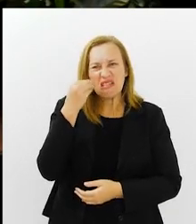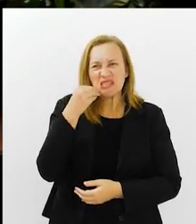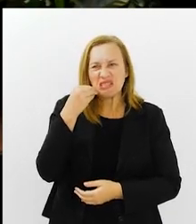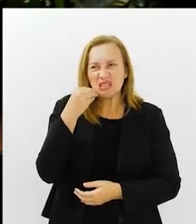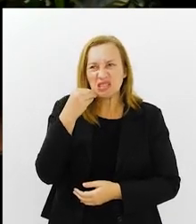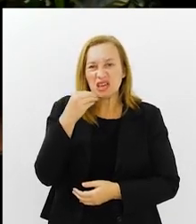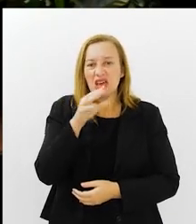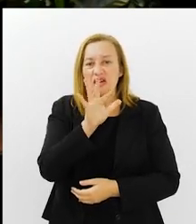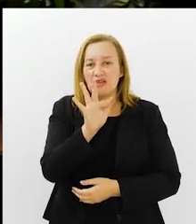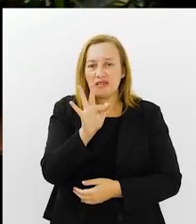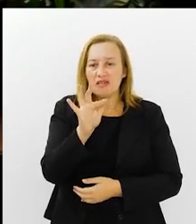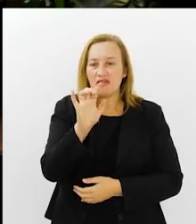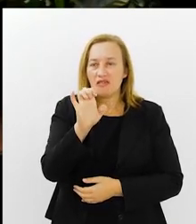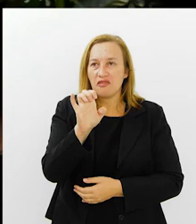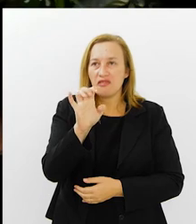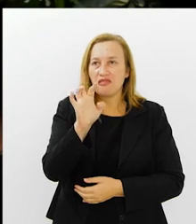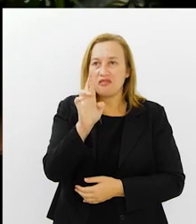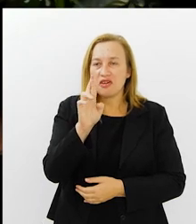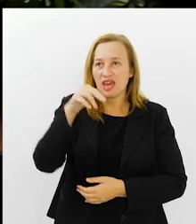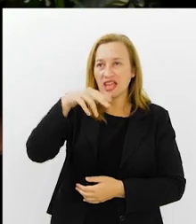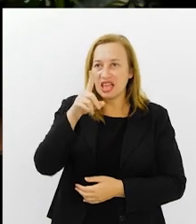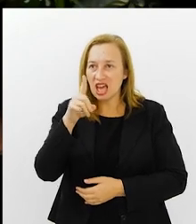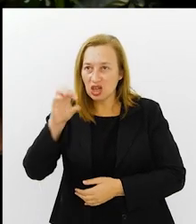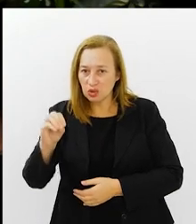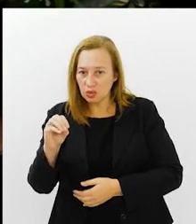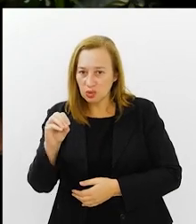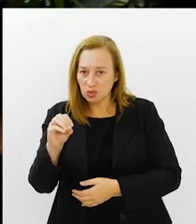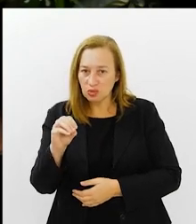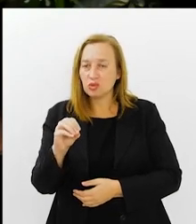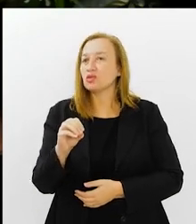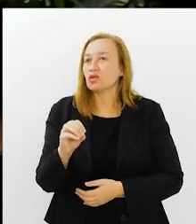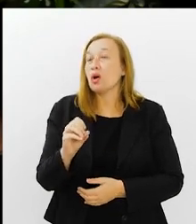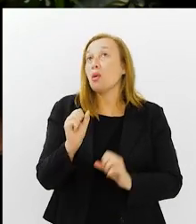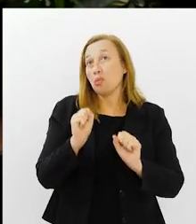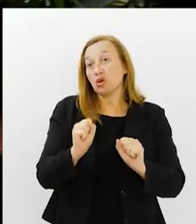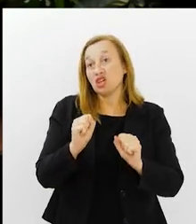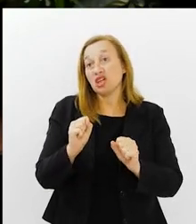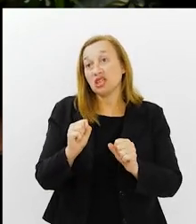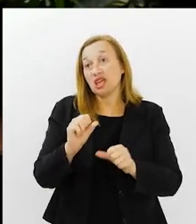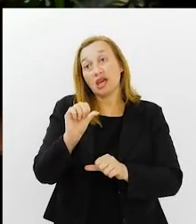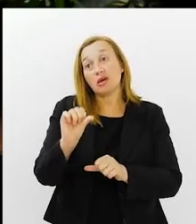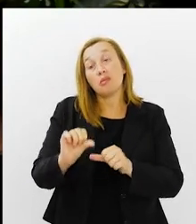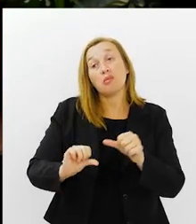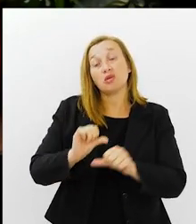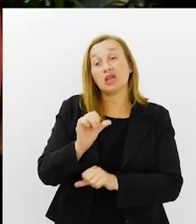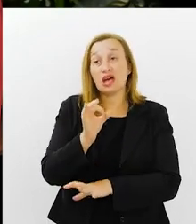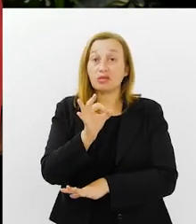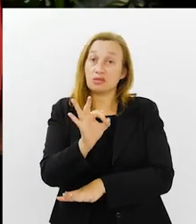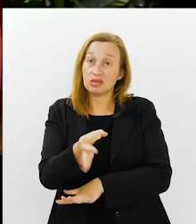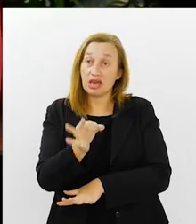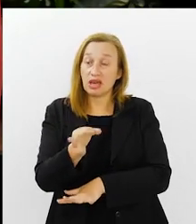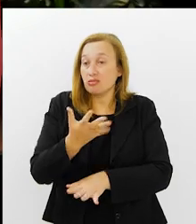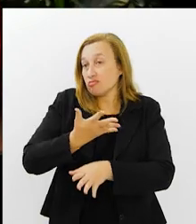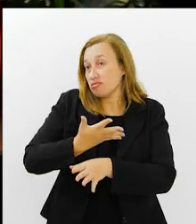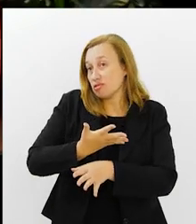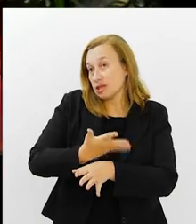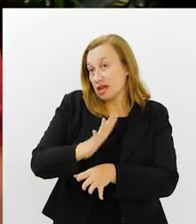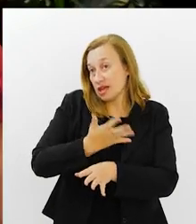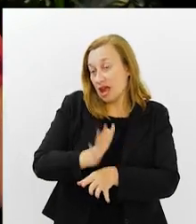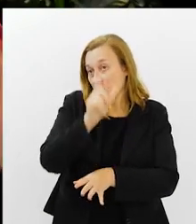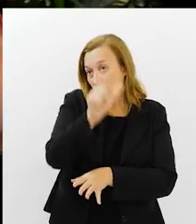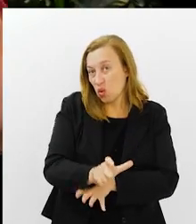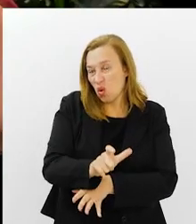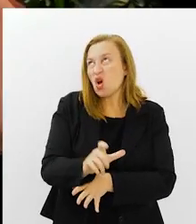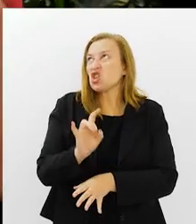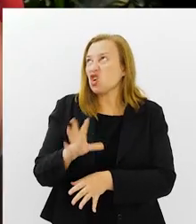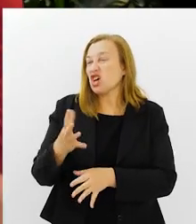com o Fernando Diniz, quando já deveria ter focado num treinador. Aí queria, lá de fora,